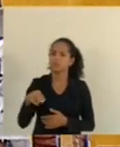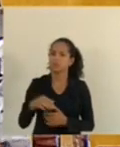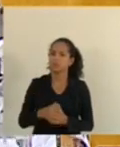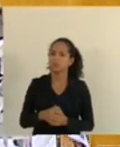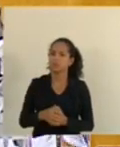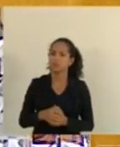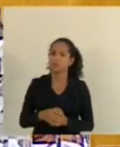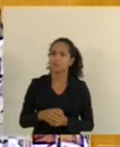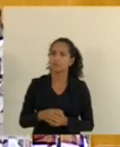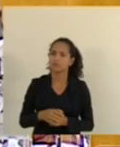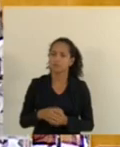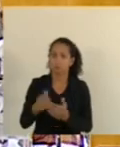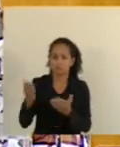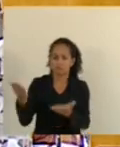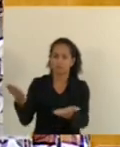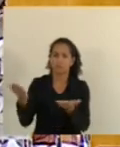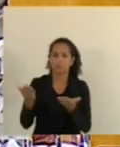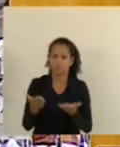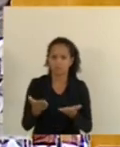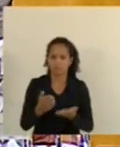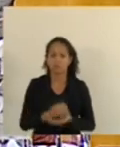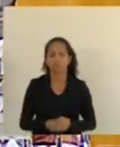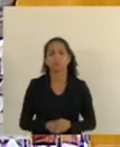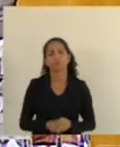Vossa excelência está com a palavra, deputado Sérgio.